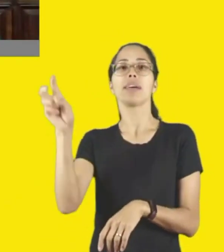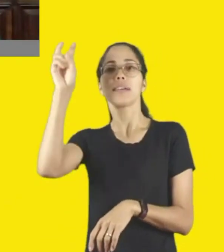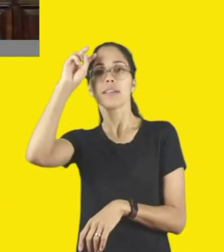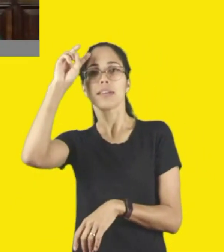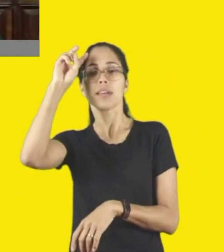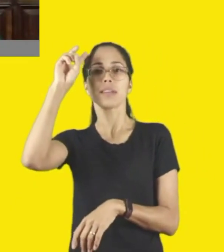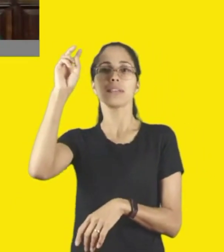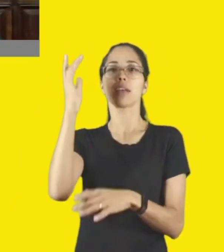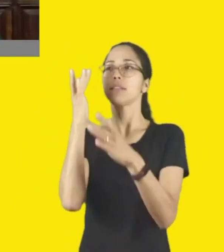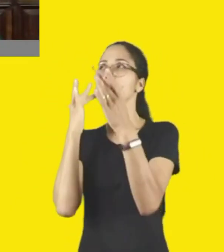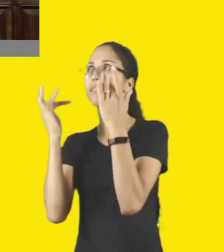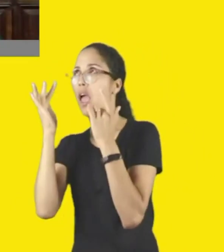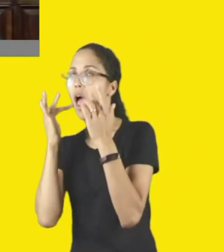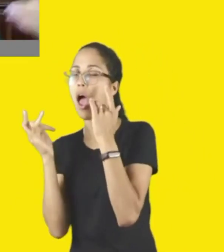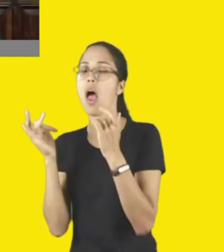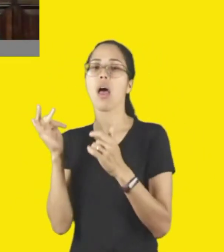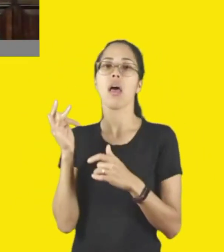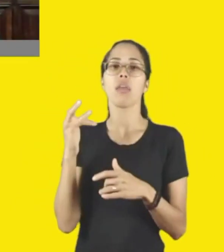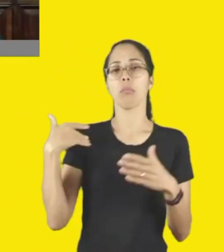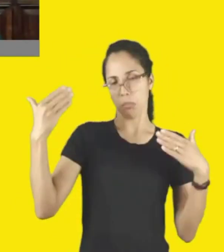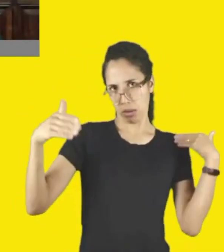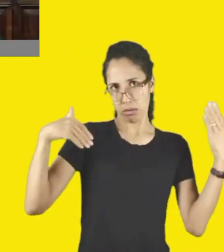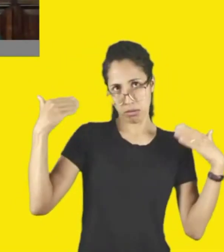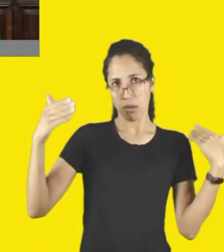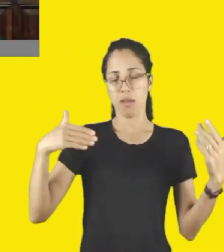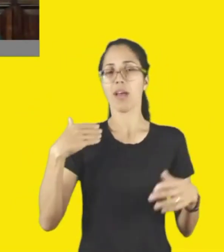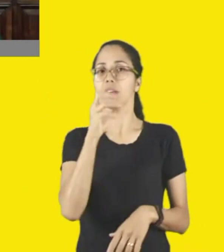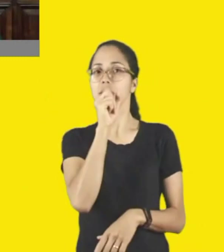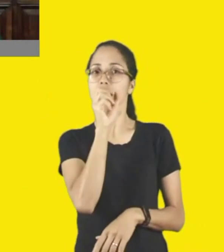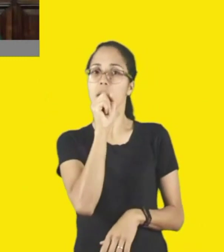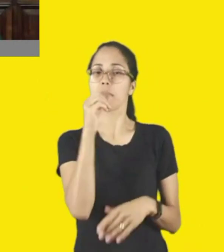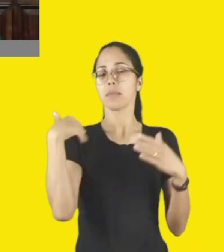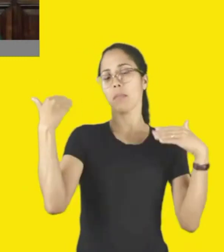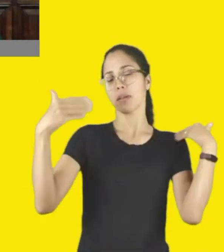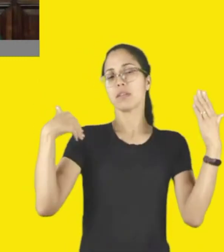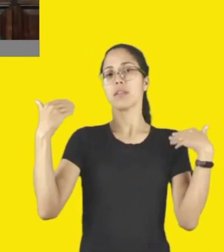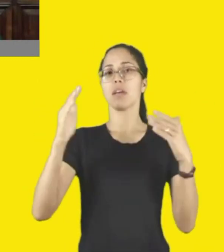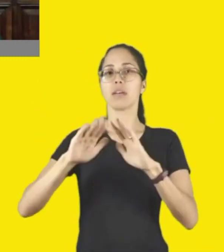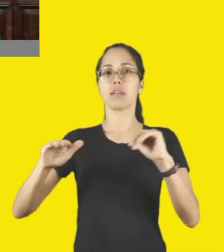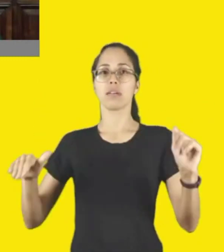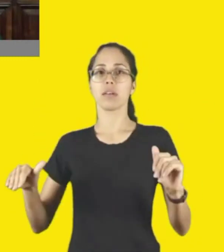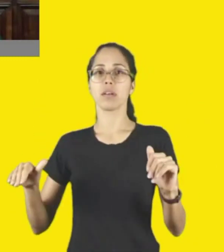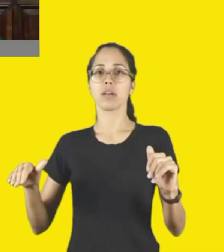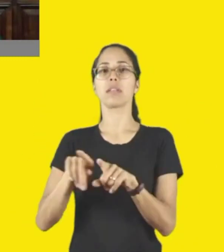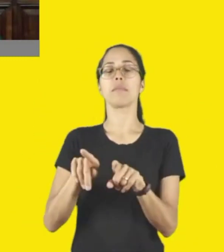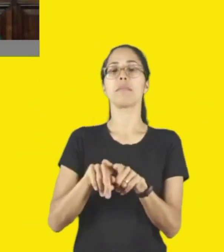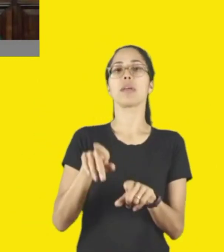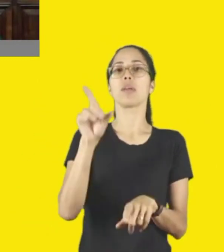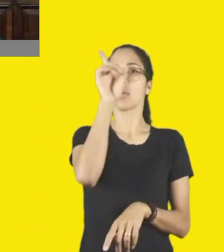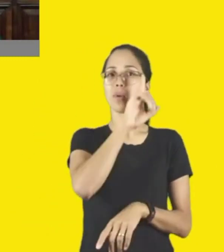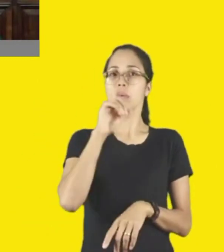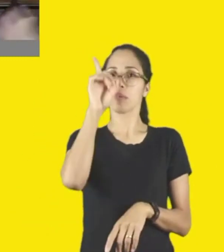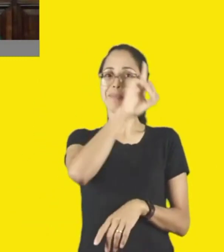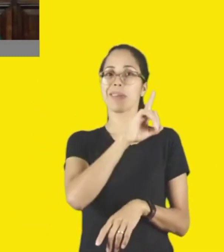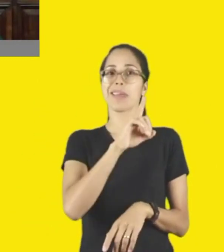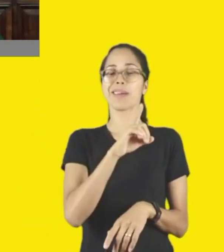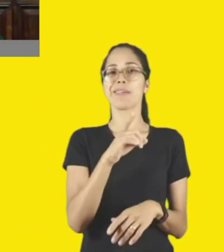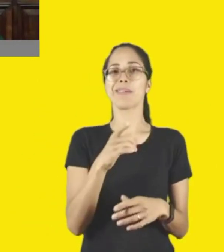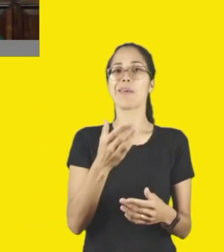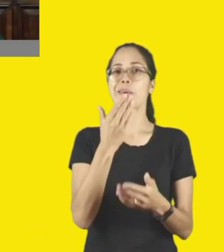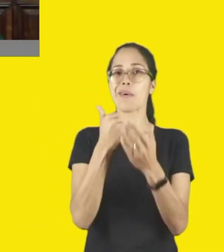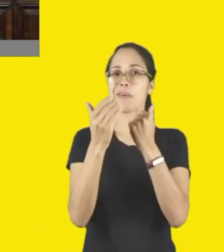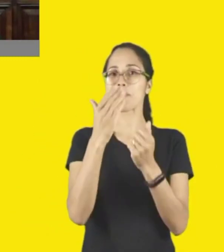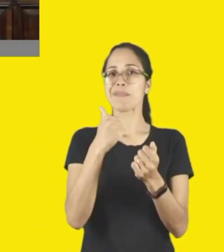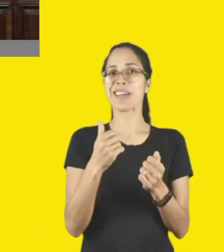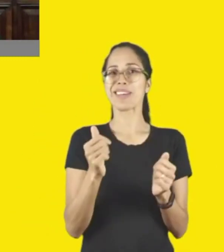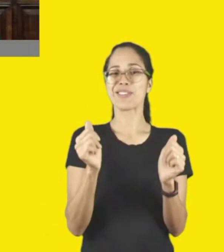sábado é passeio infantil, e todo domingo é piquenique na biblioteca, seria incrível se a gente conseguisse